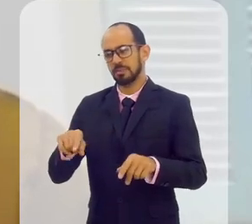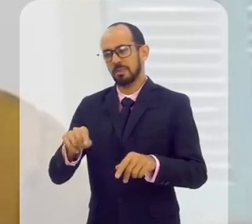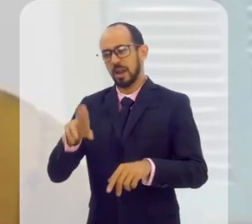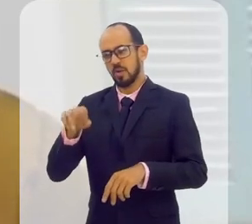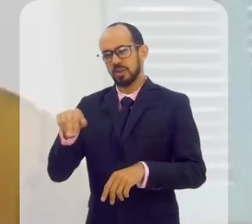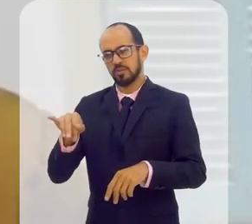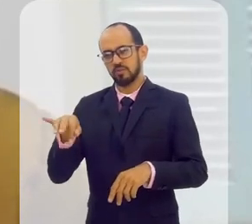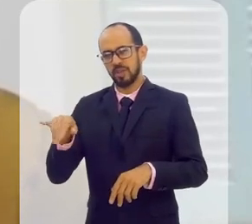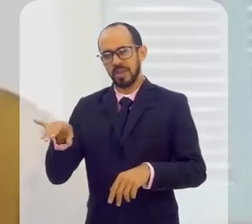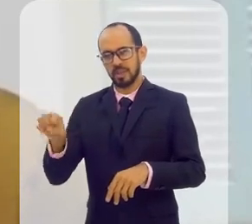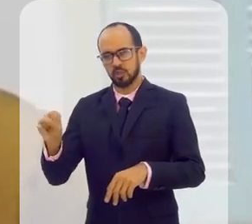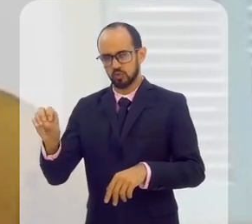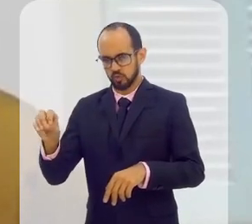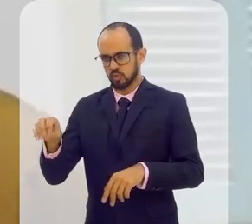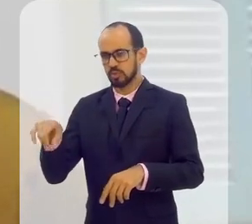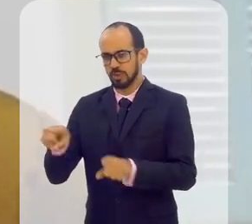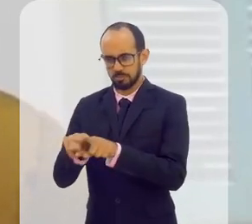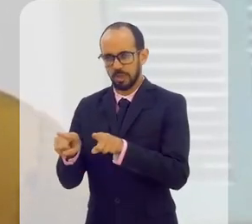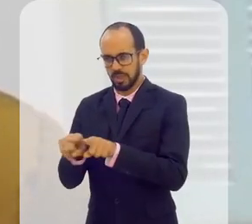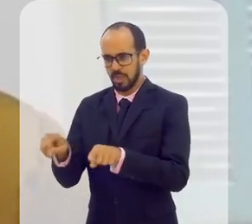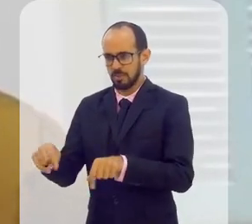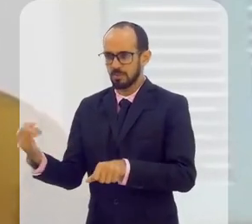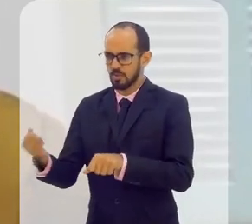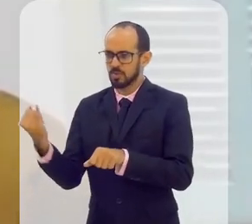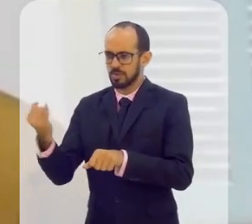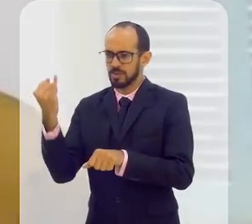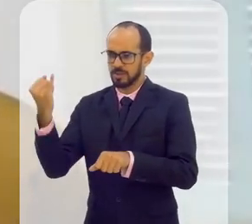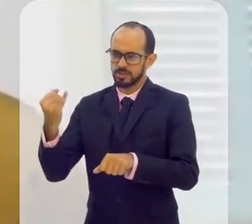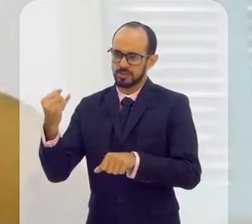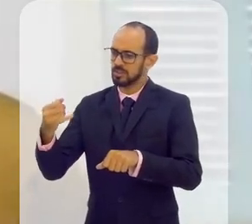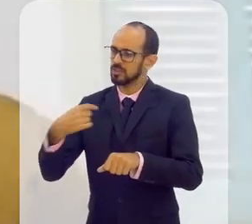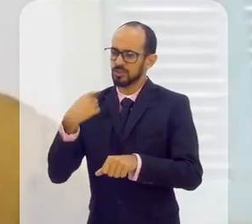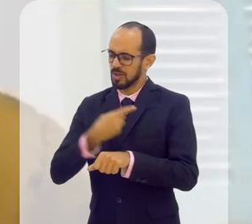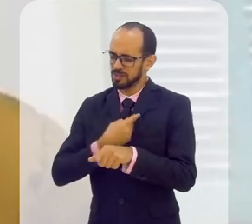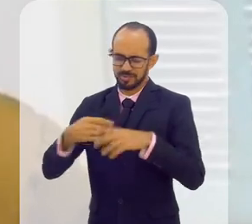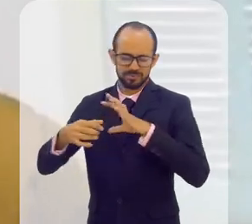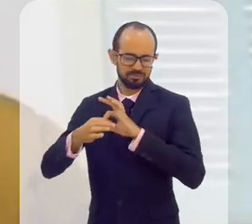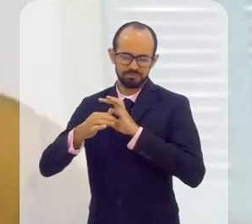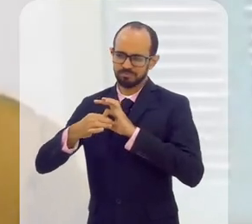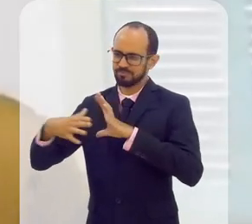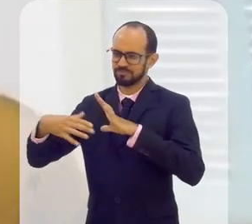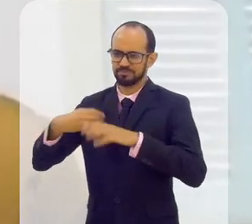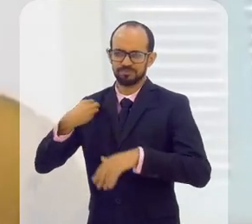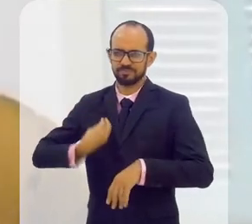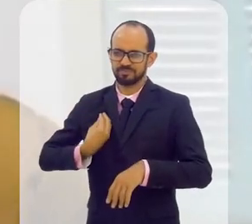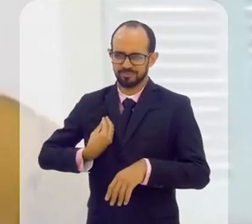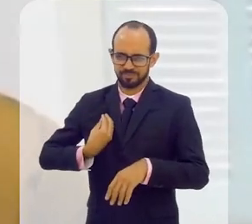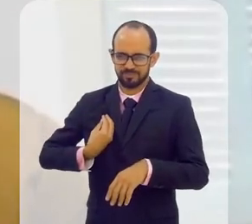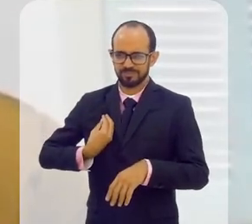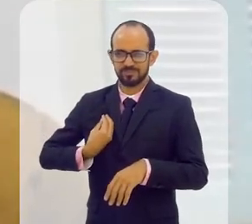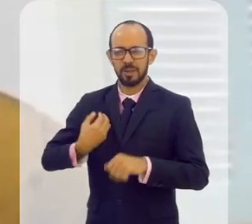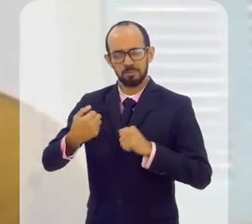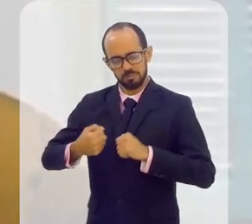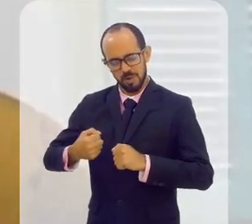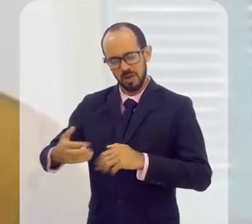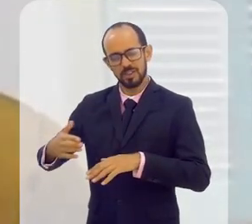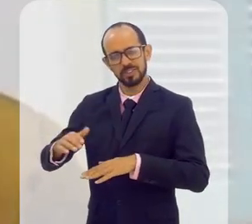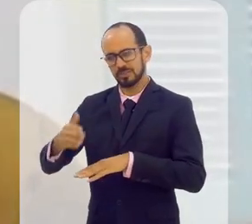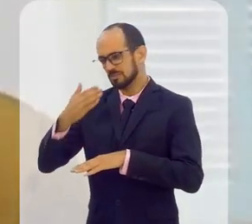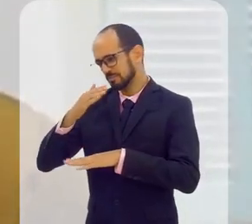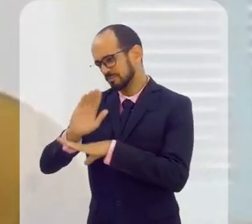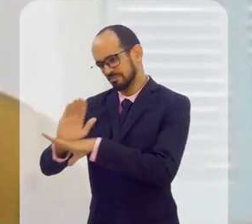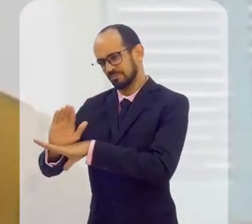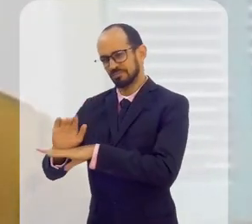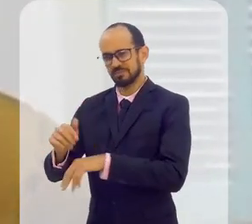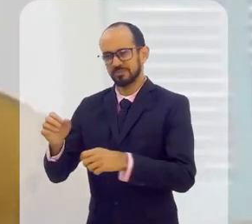para a Unifeso como instituição e reitero aqui nossa disposição de participar.